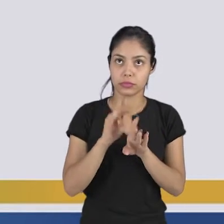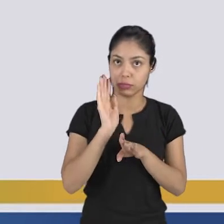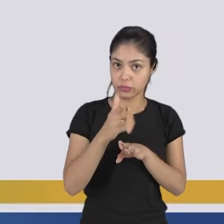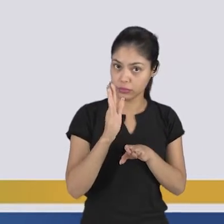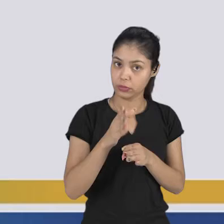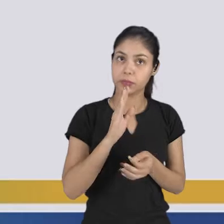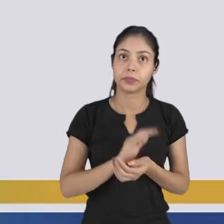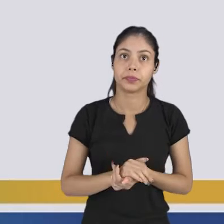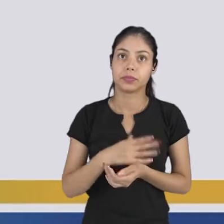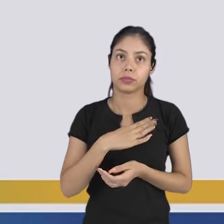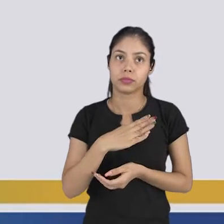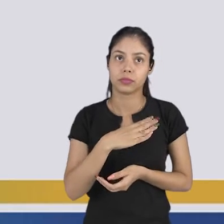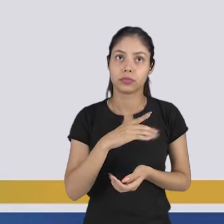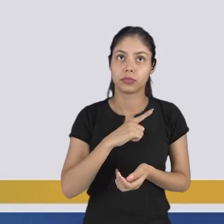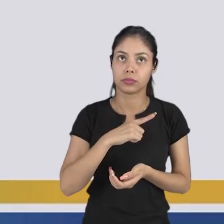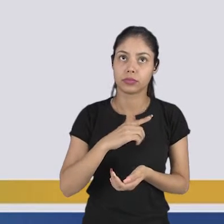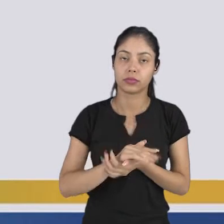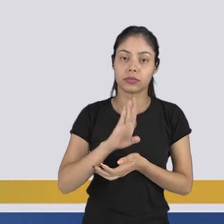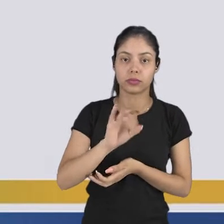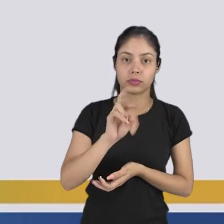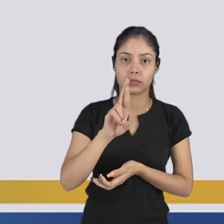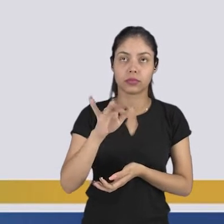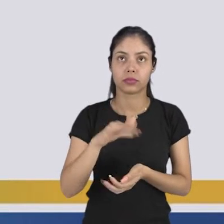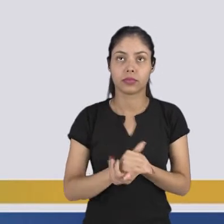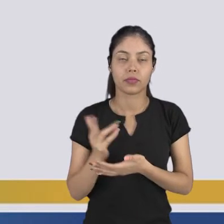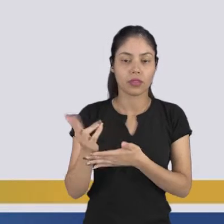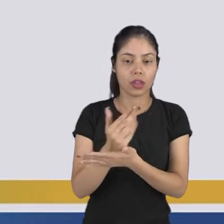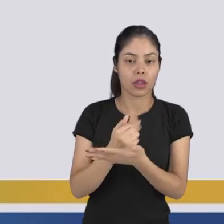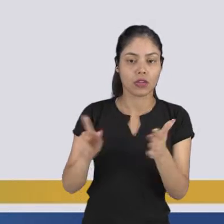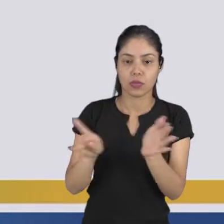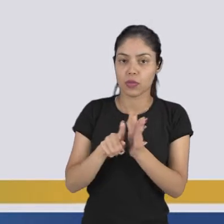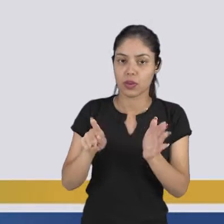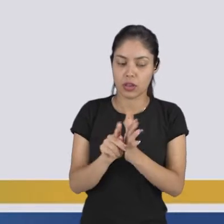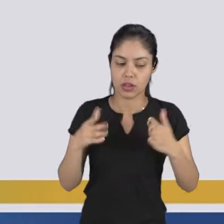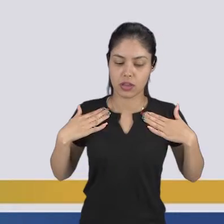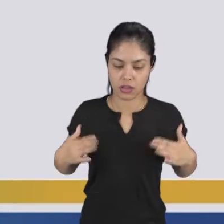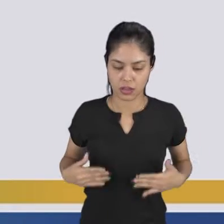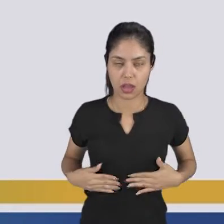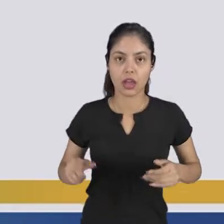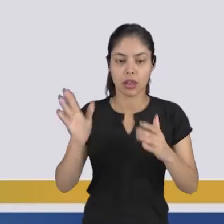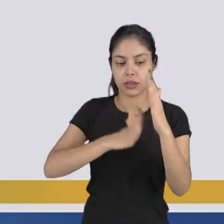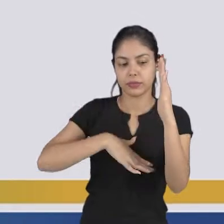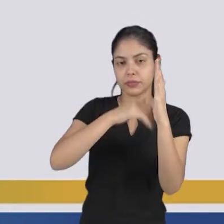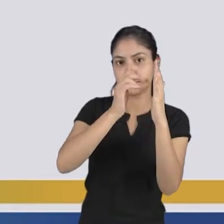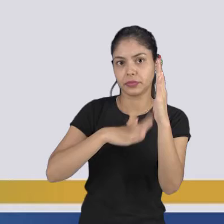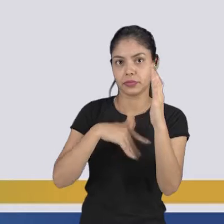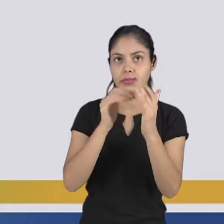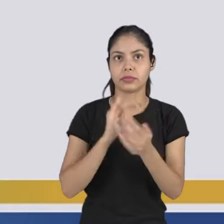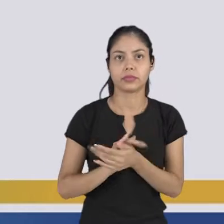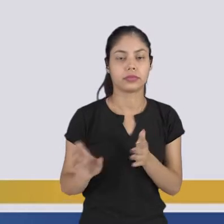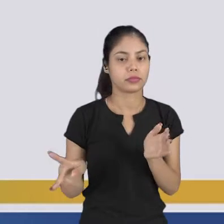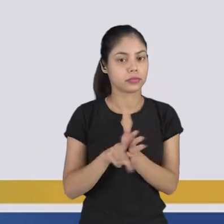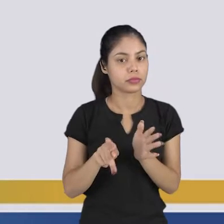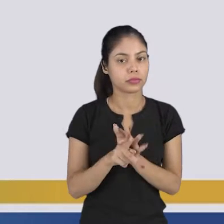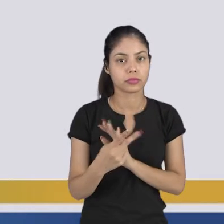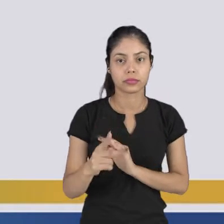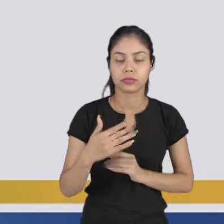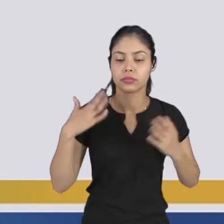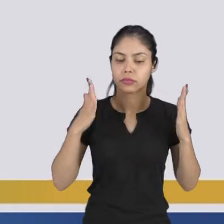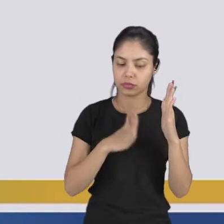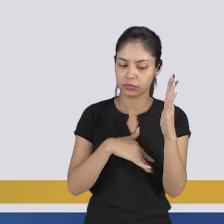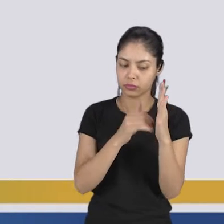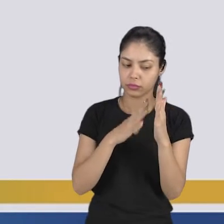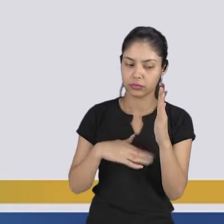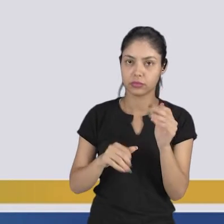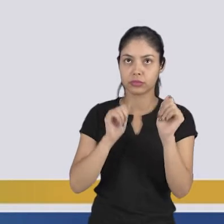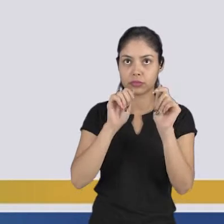a body art, considerada body art, que é a arte do próprio corpo. Que ela está pintada. E a sua pintura, gente, ela reflete